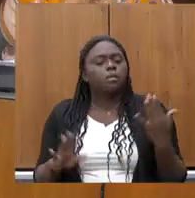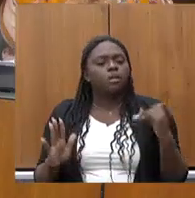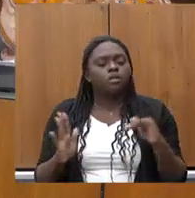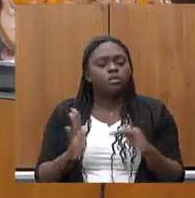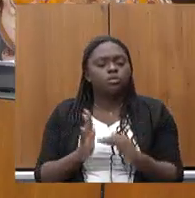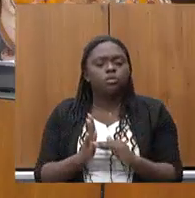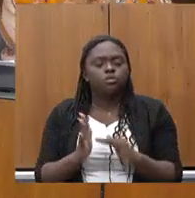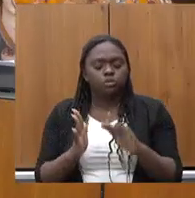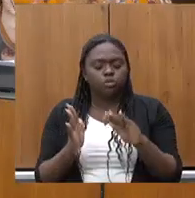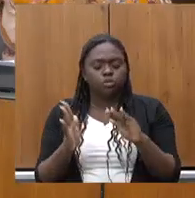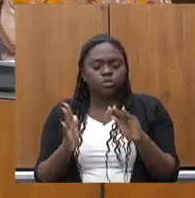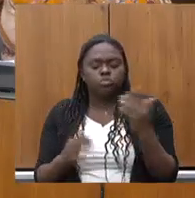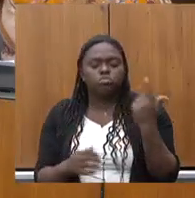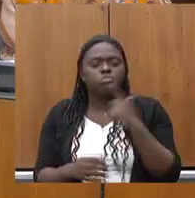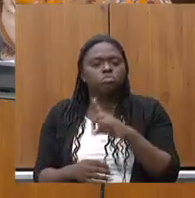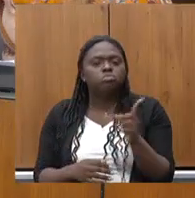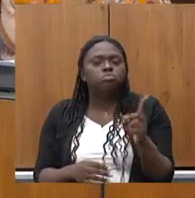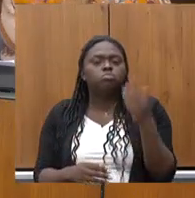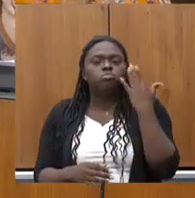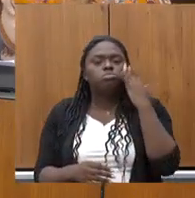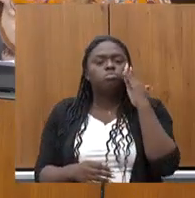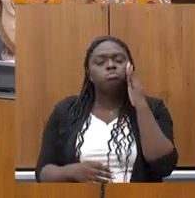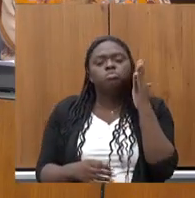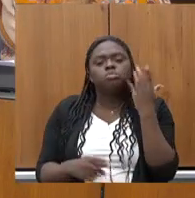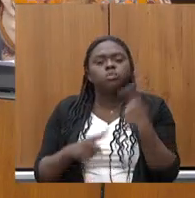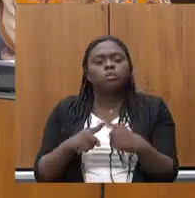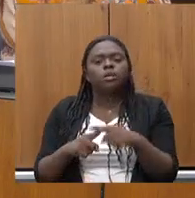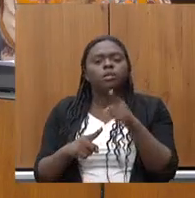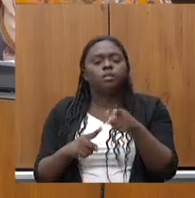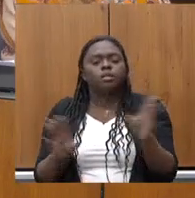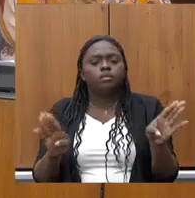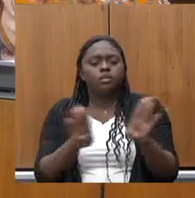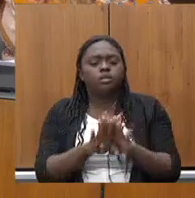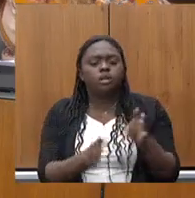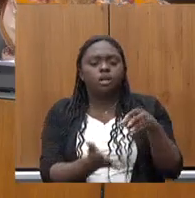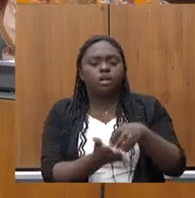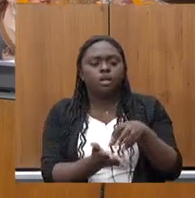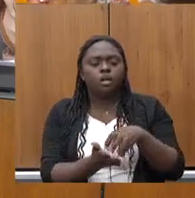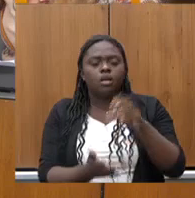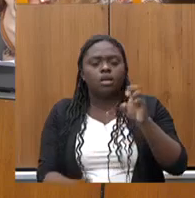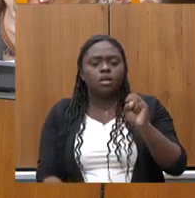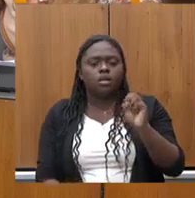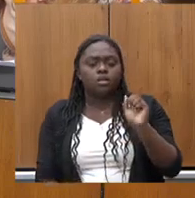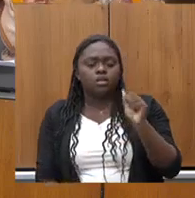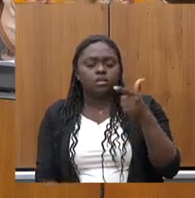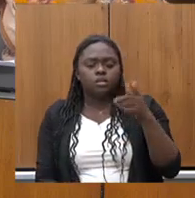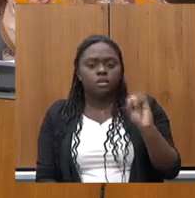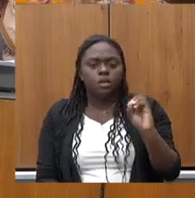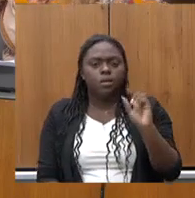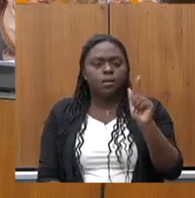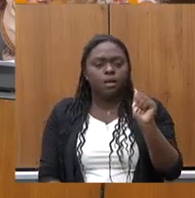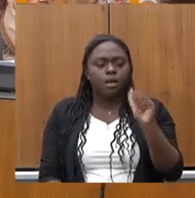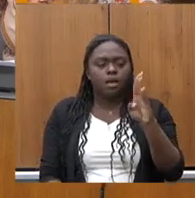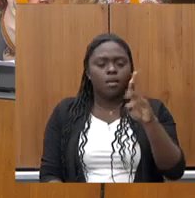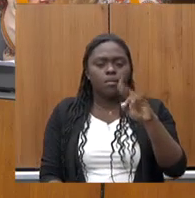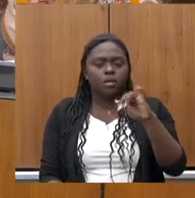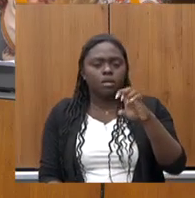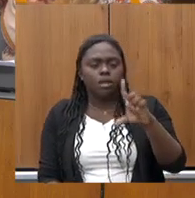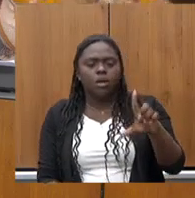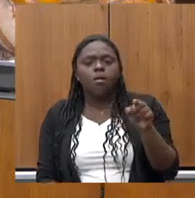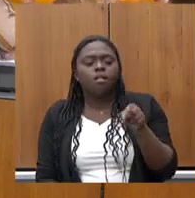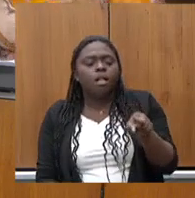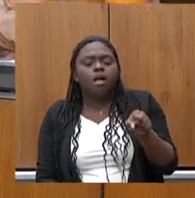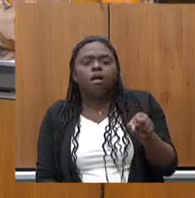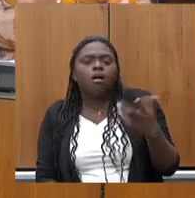não consigo entender porque que vocês fecharam a unidade São Gabriel está lá prestando serviço a quê o que serve aquela unidade